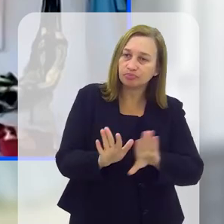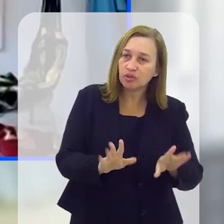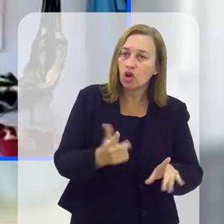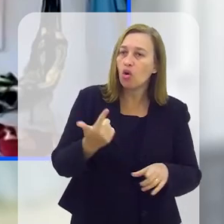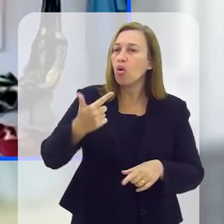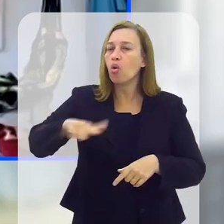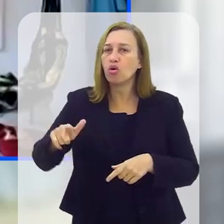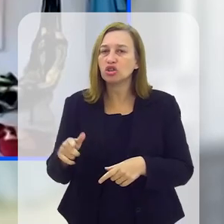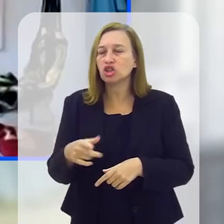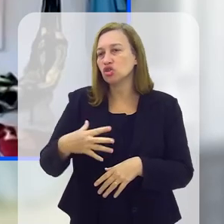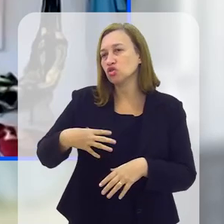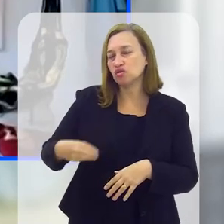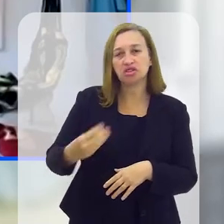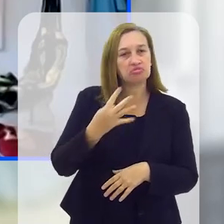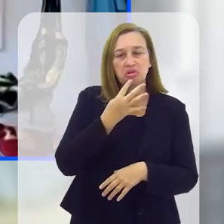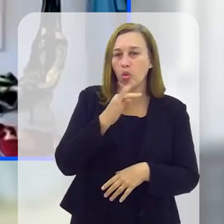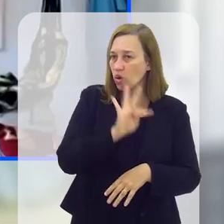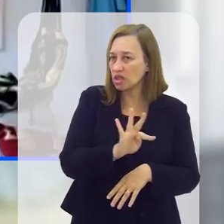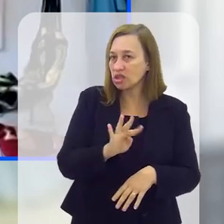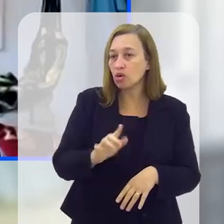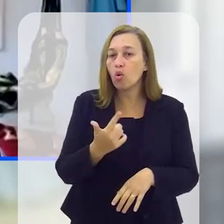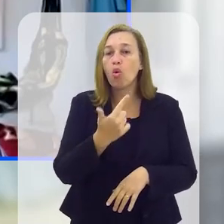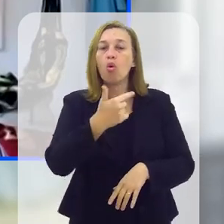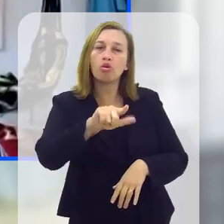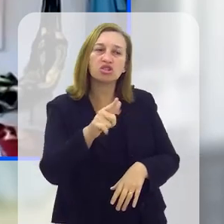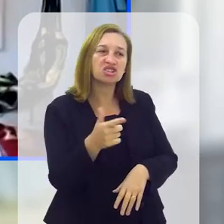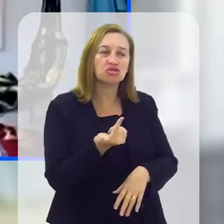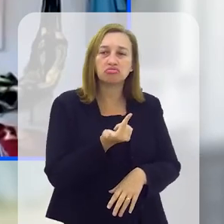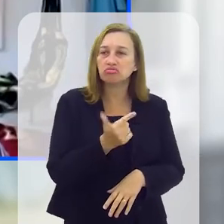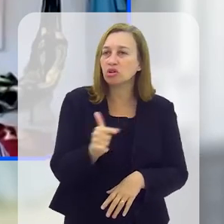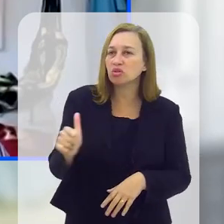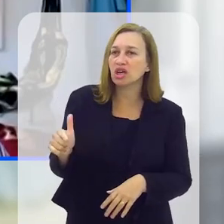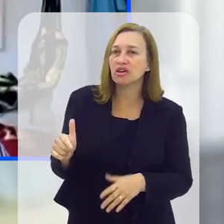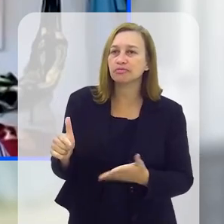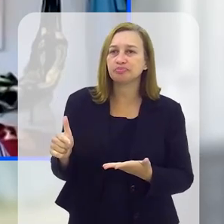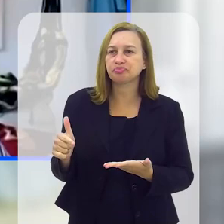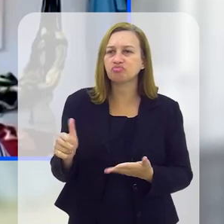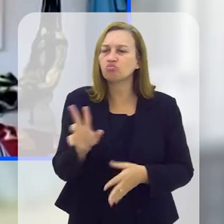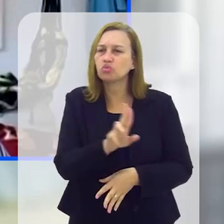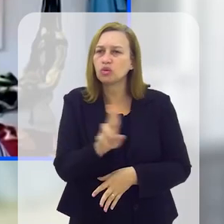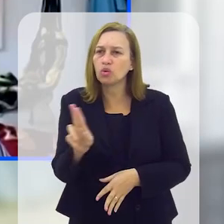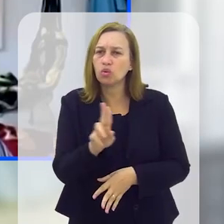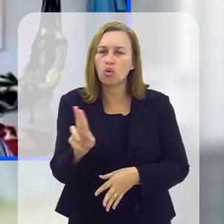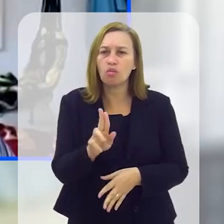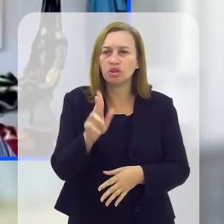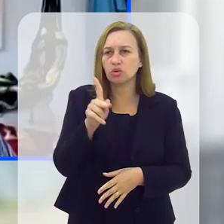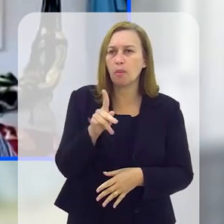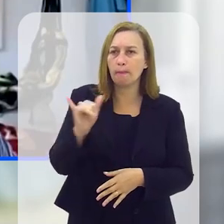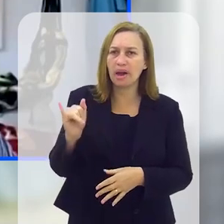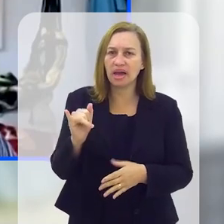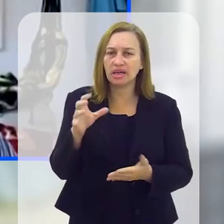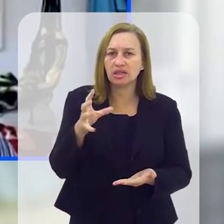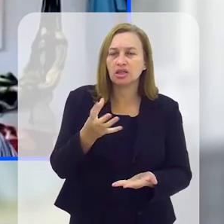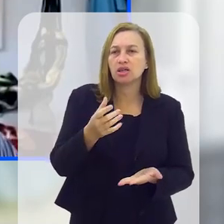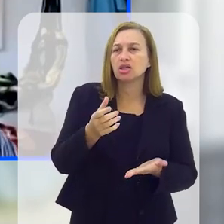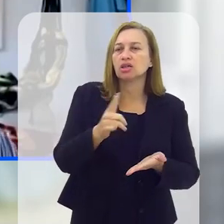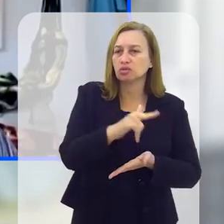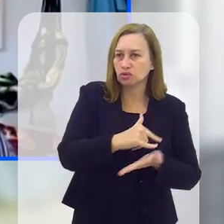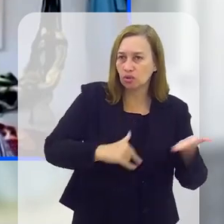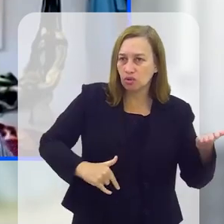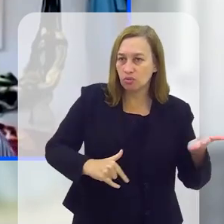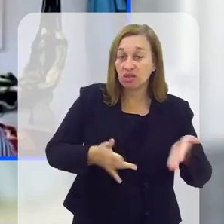os filhos não são reconhecidos. Outras porque não tem o nome do pai no